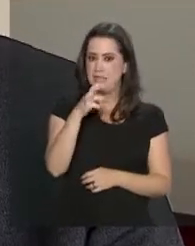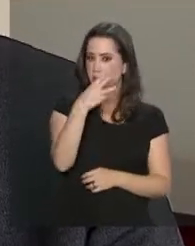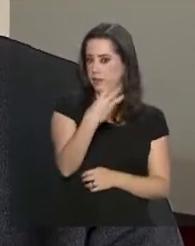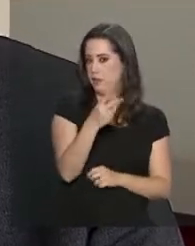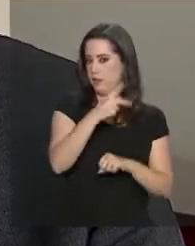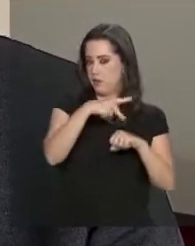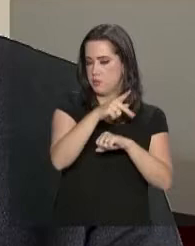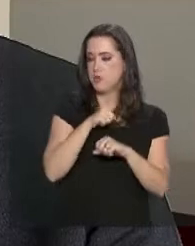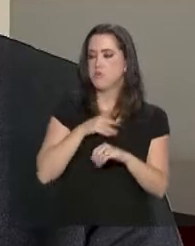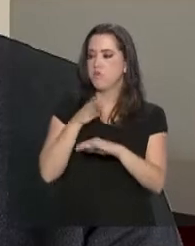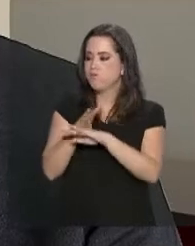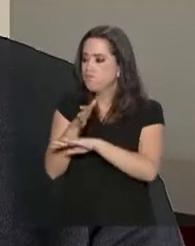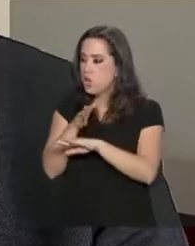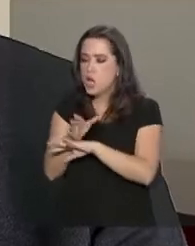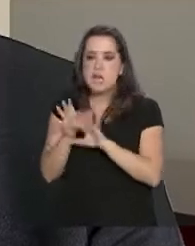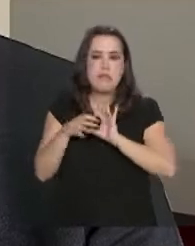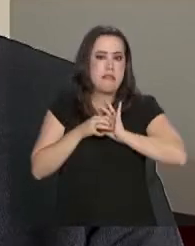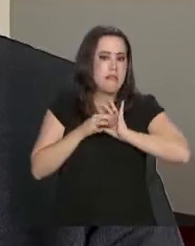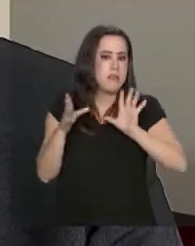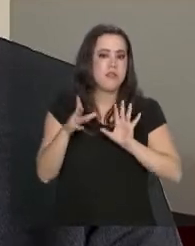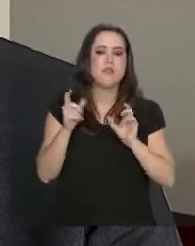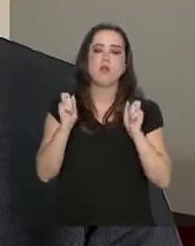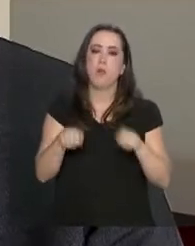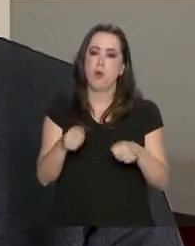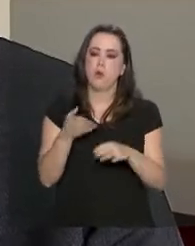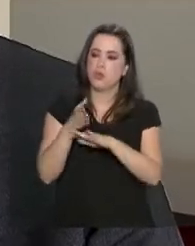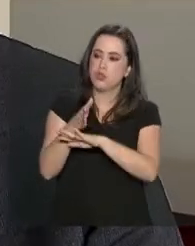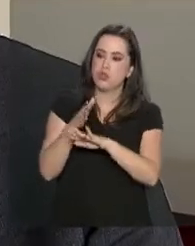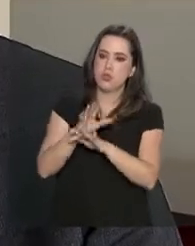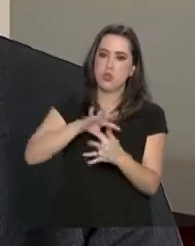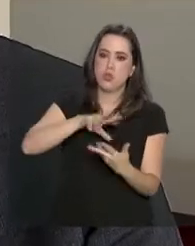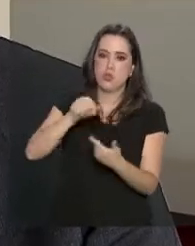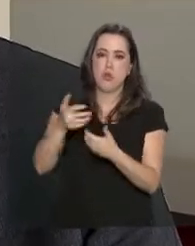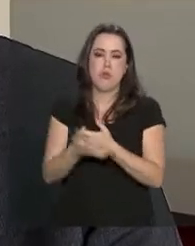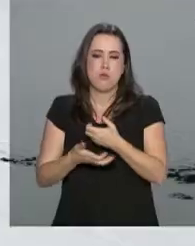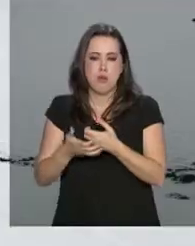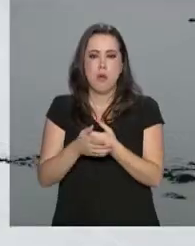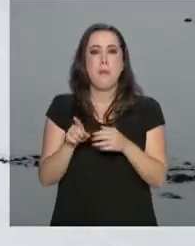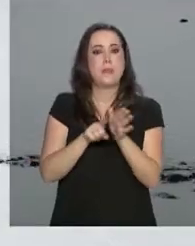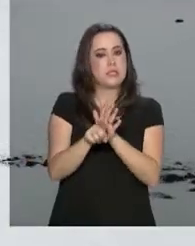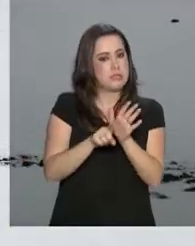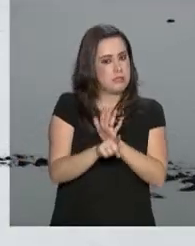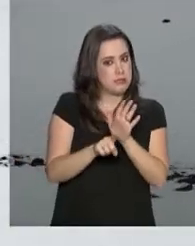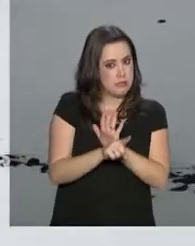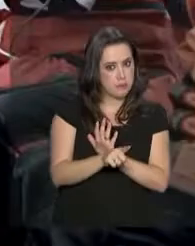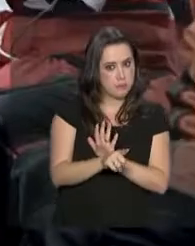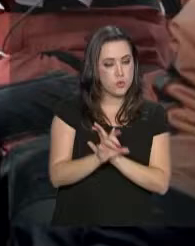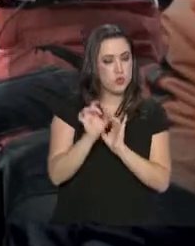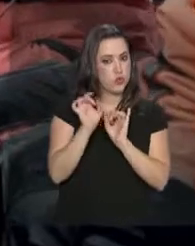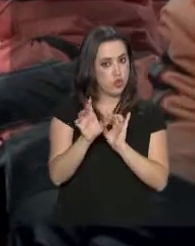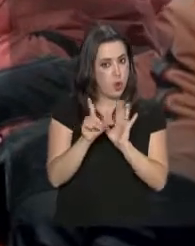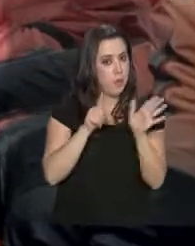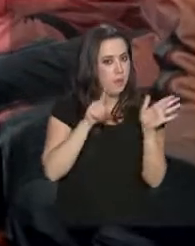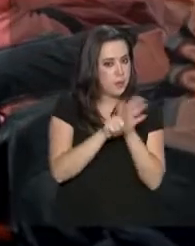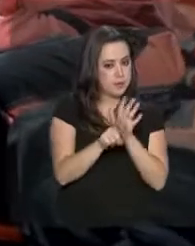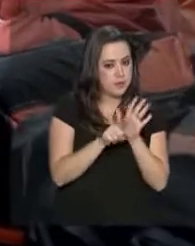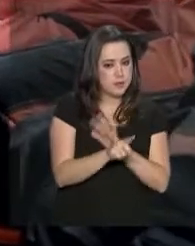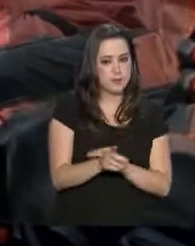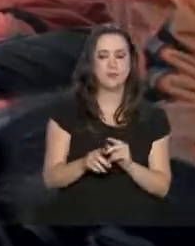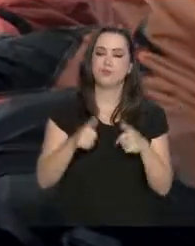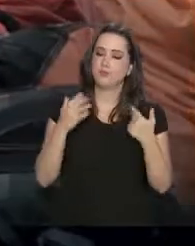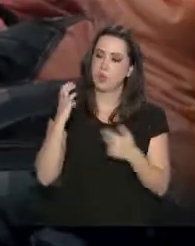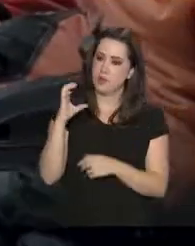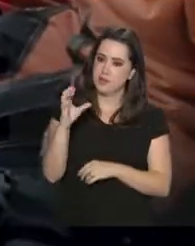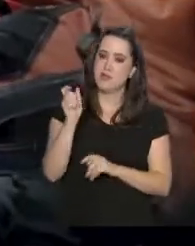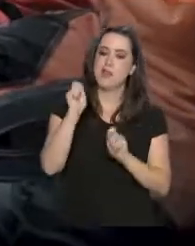países, têm acesso irrestrito ao continente Antártico para pesquisa científica. E é a ciência que garante a presença